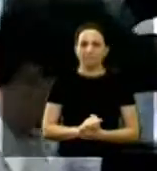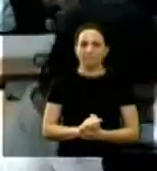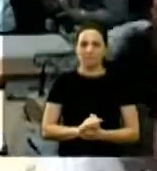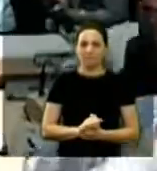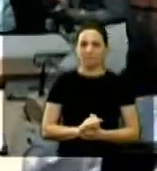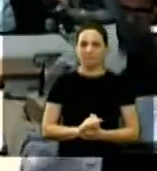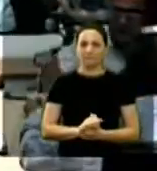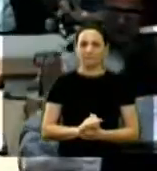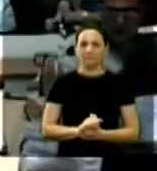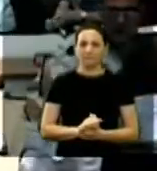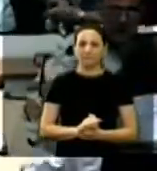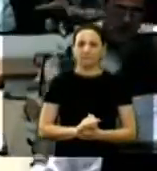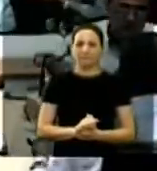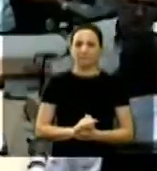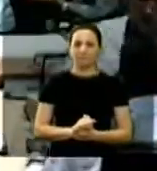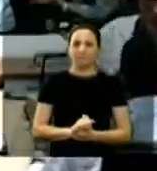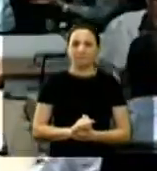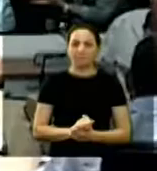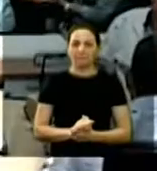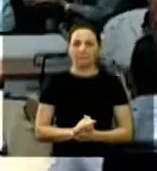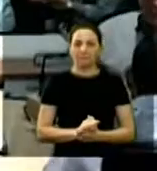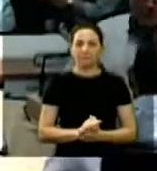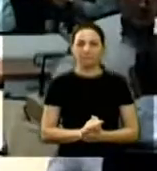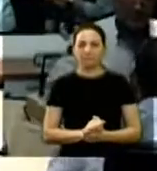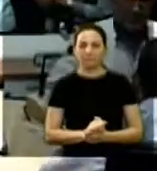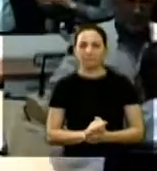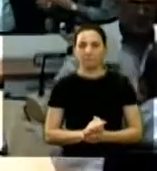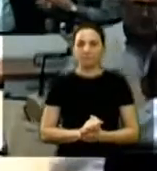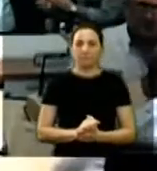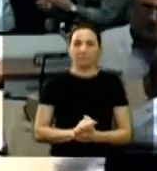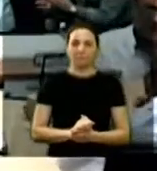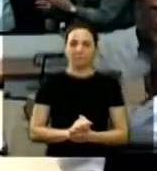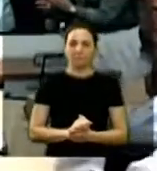Já foi. Vou abrir um boi para você.